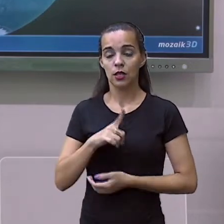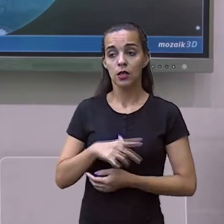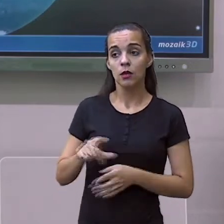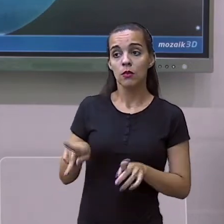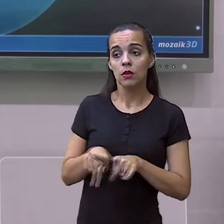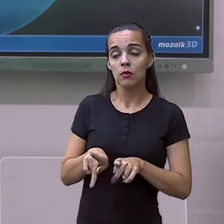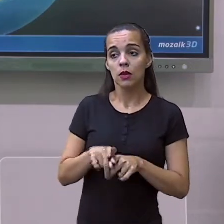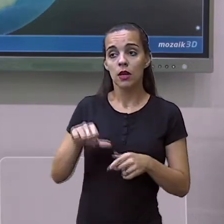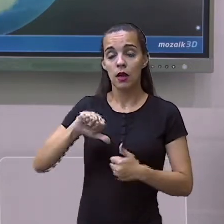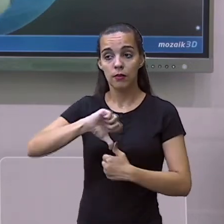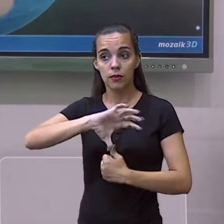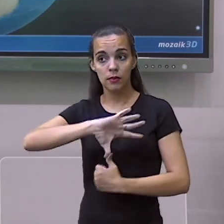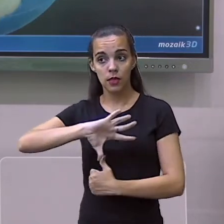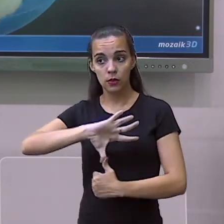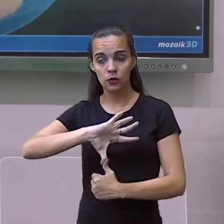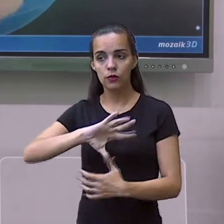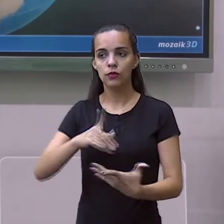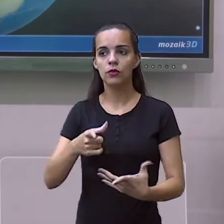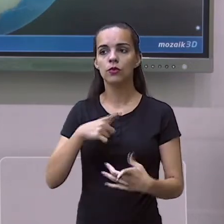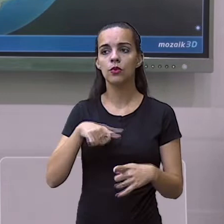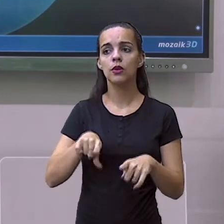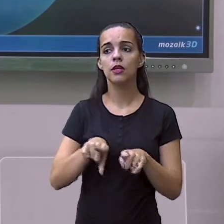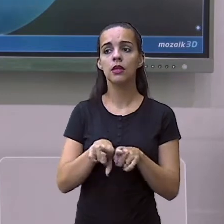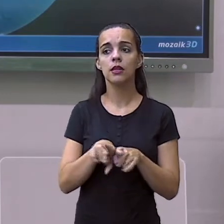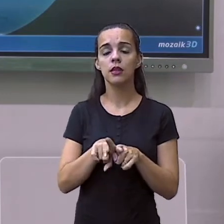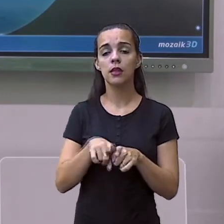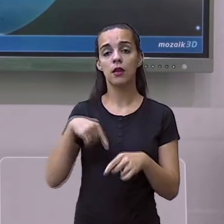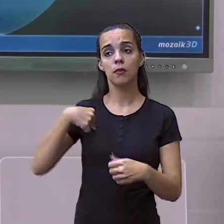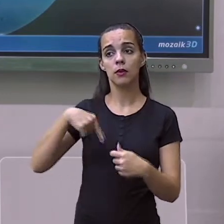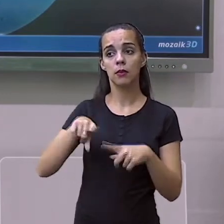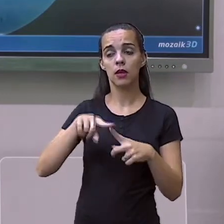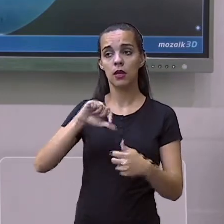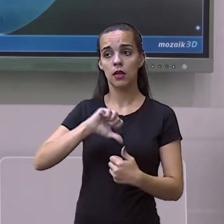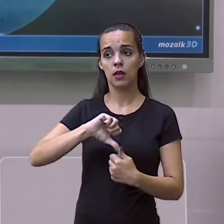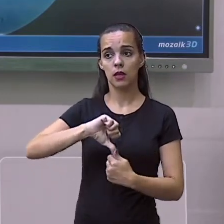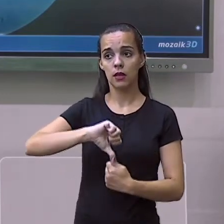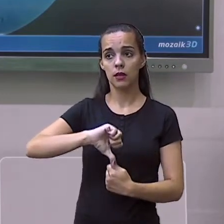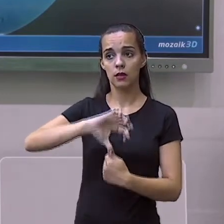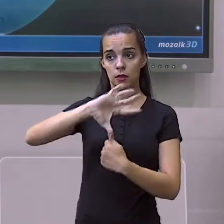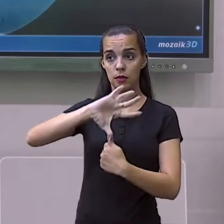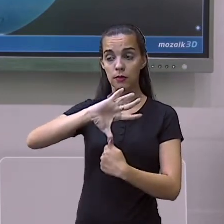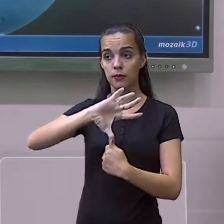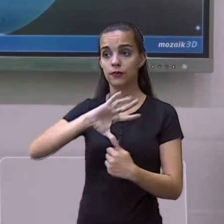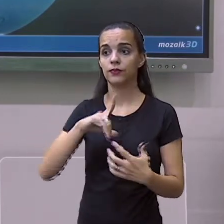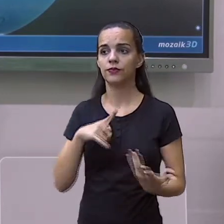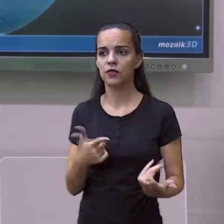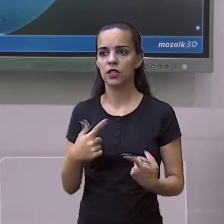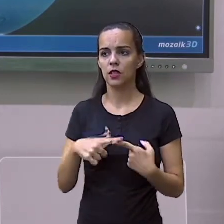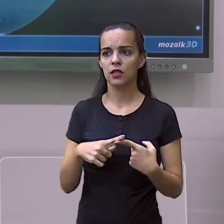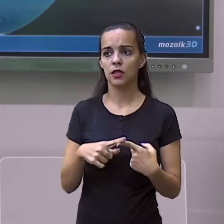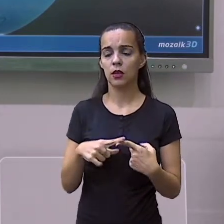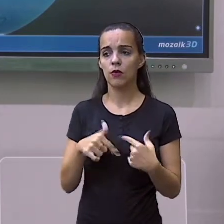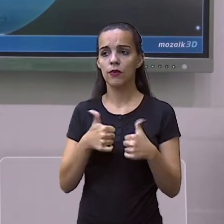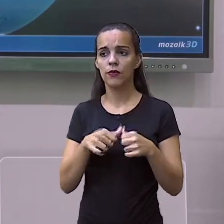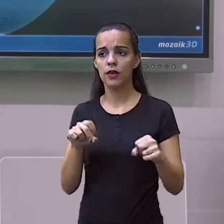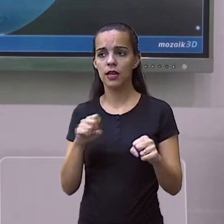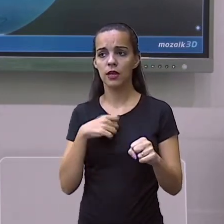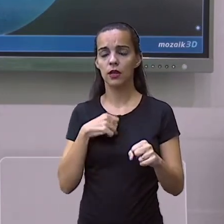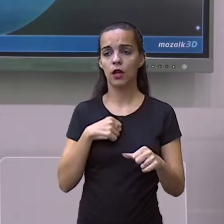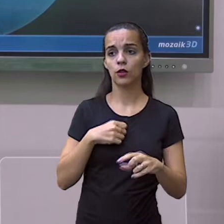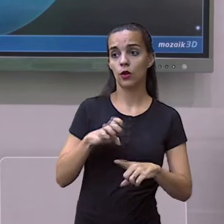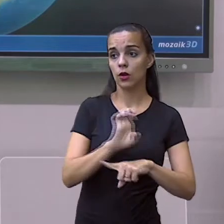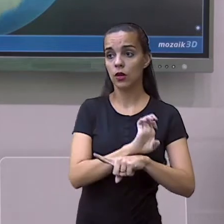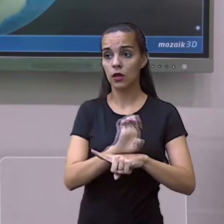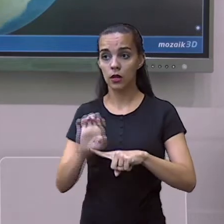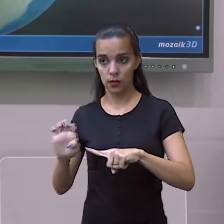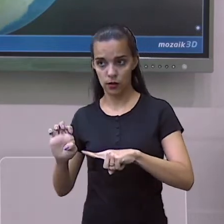zona temperada sul, zona tropical sul e norte, porque esse vermelho aqui é a linha do